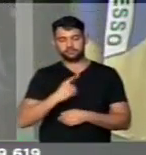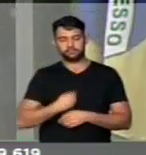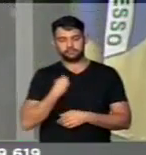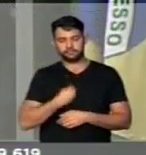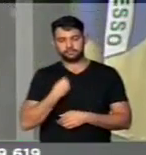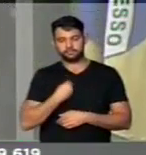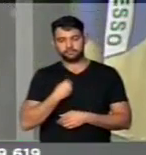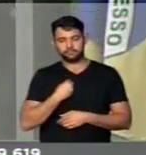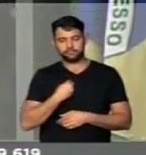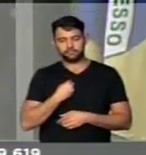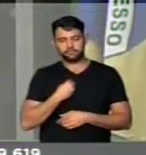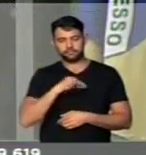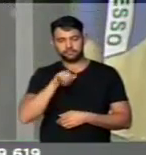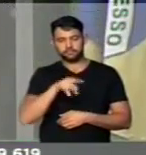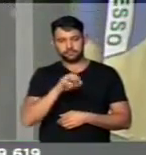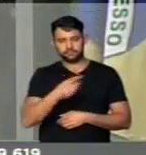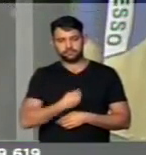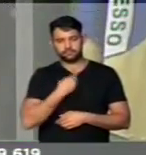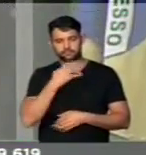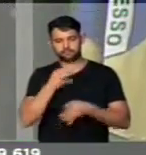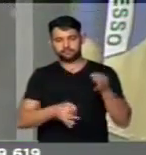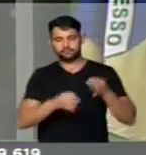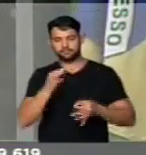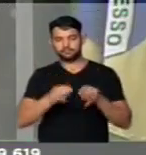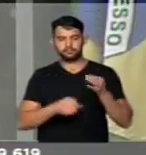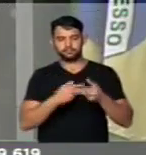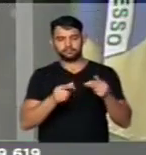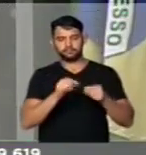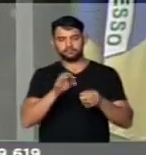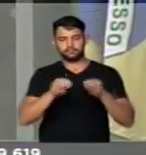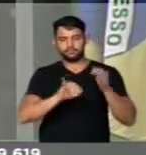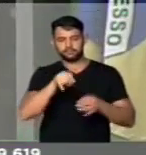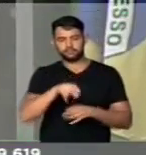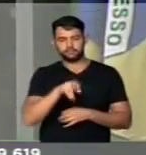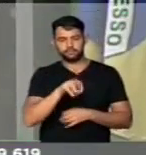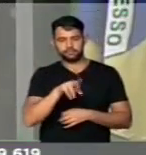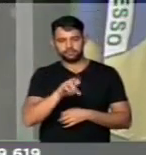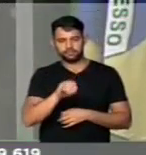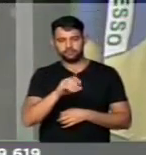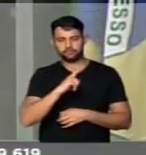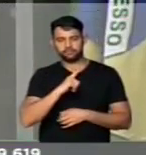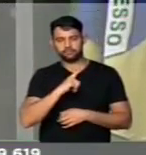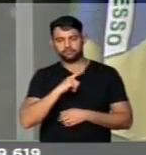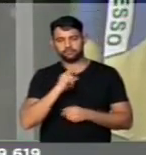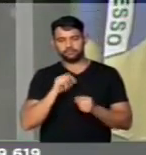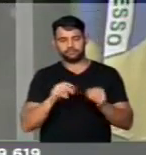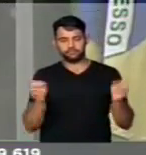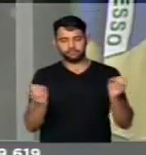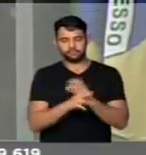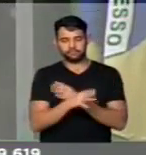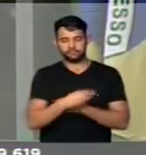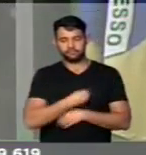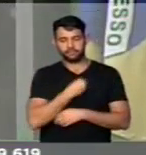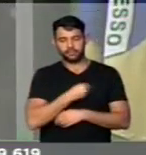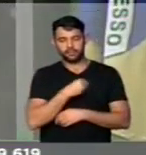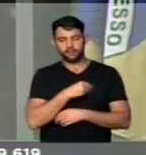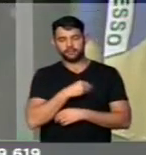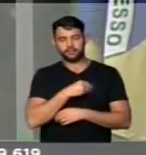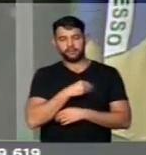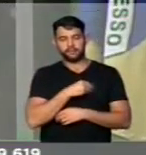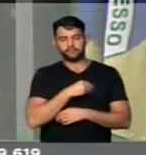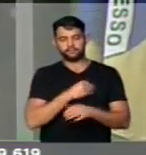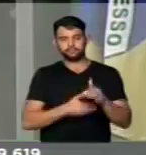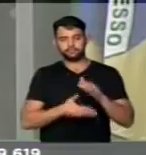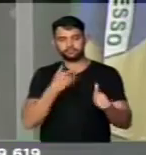no foro adequado, sendo julgado pelo juiz Sérgio Moro. Tem que concluir a cassação